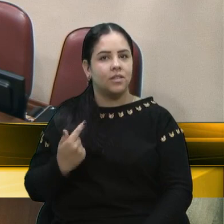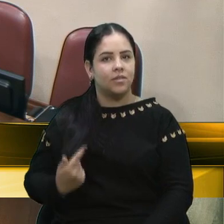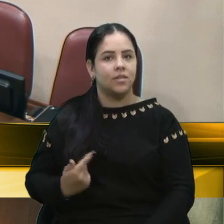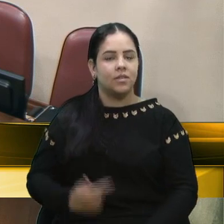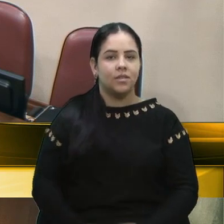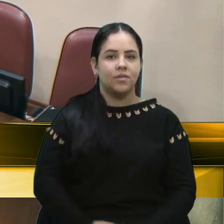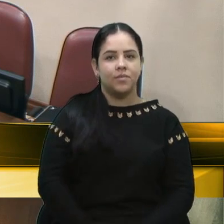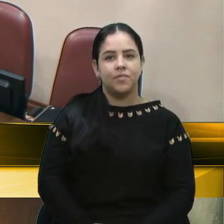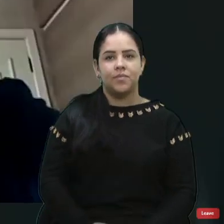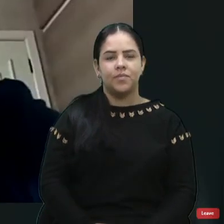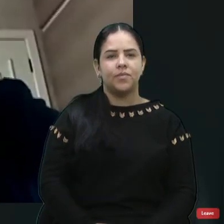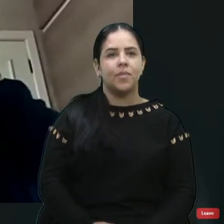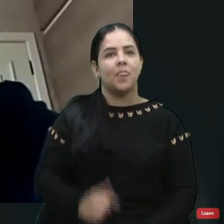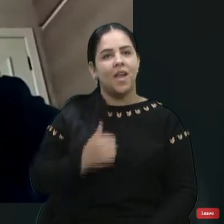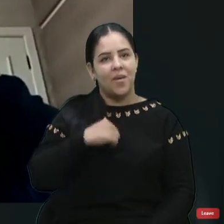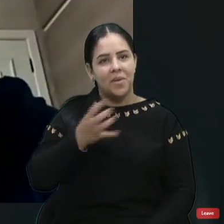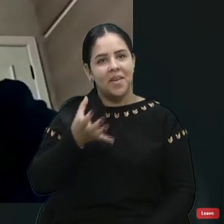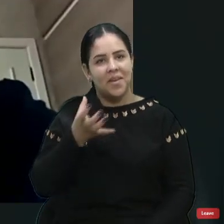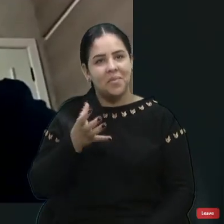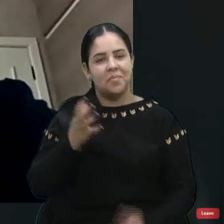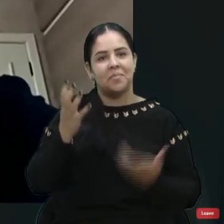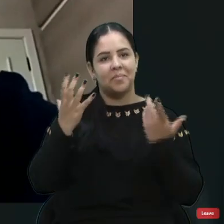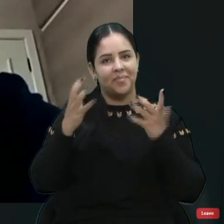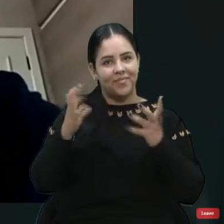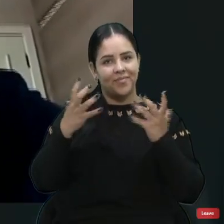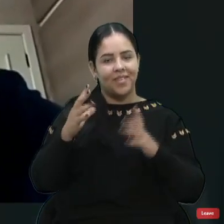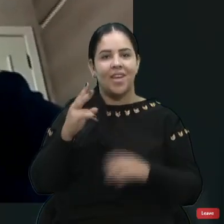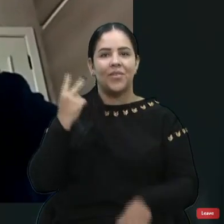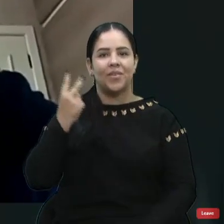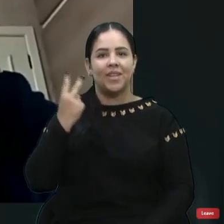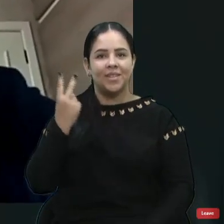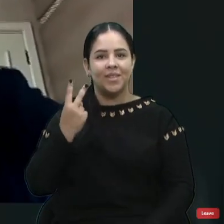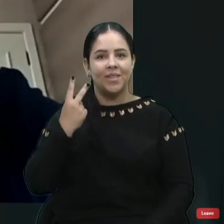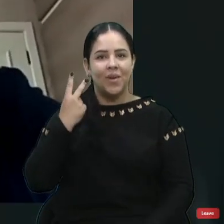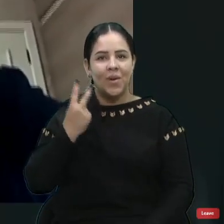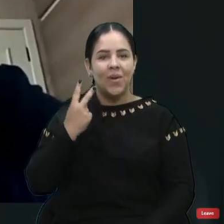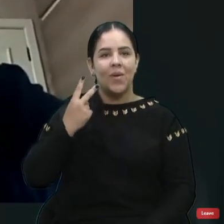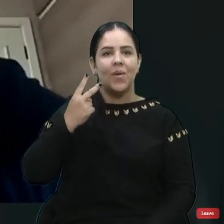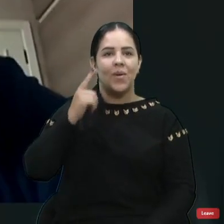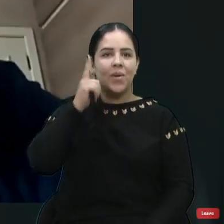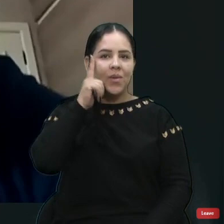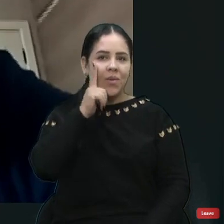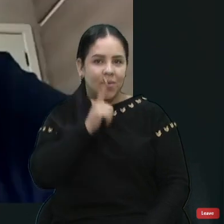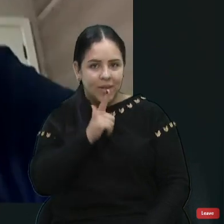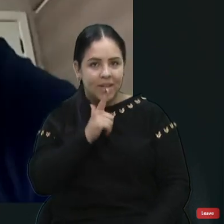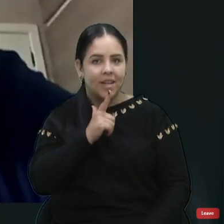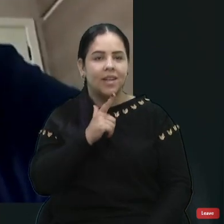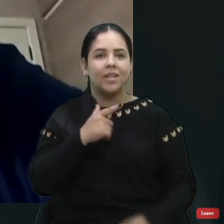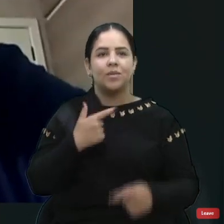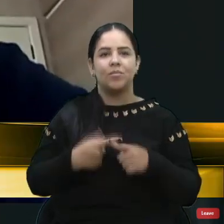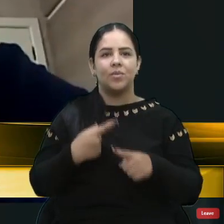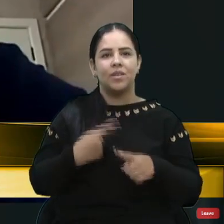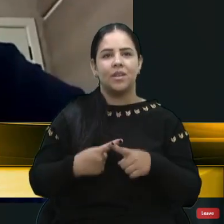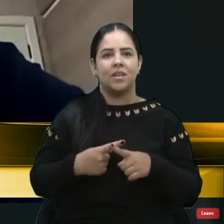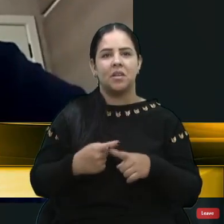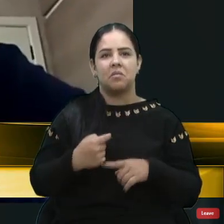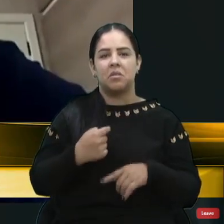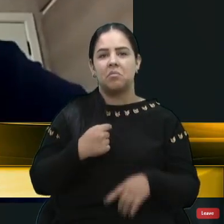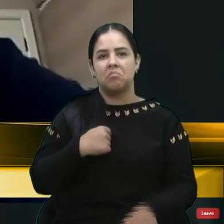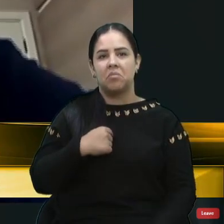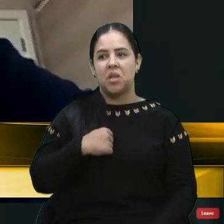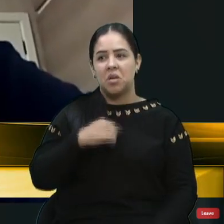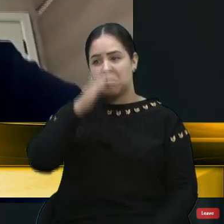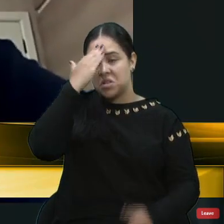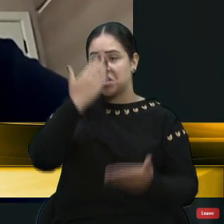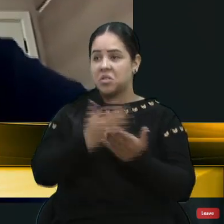Eu quero parabenizar o vereador Lucas, porque eu acho que esse conselho aí, pra mim, nunca funcionou, tá?